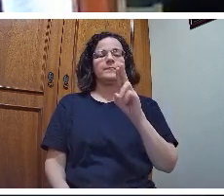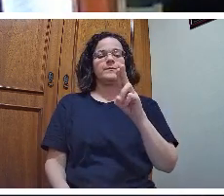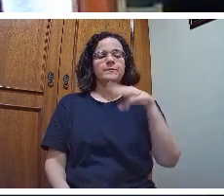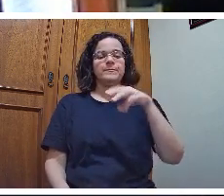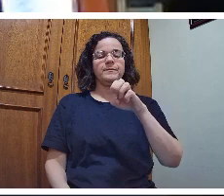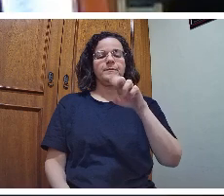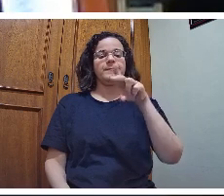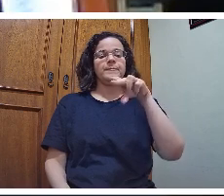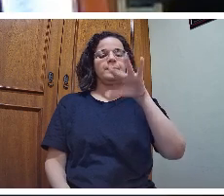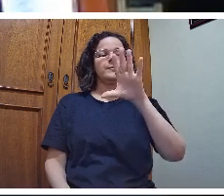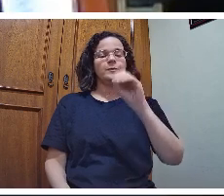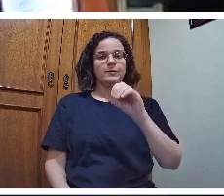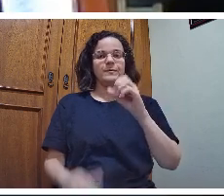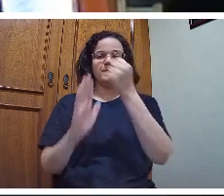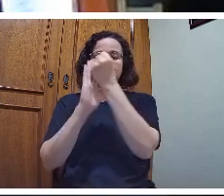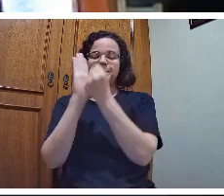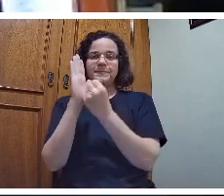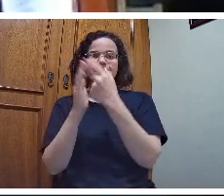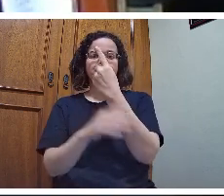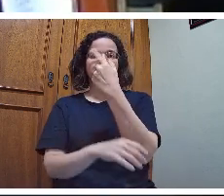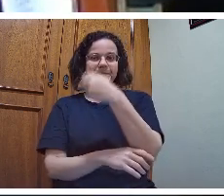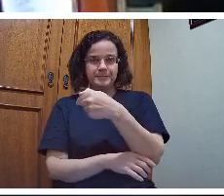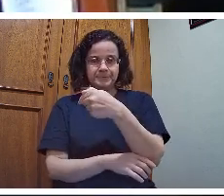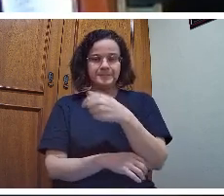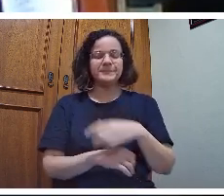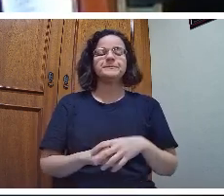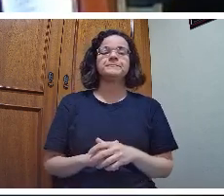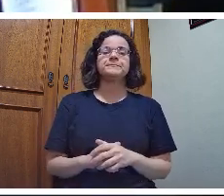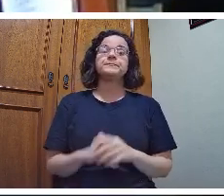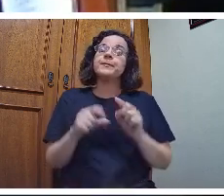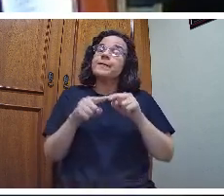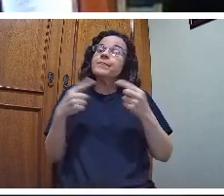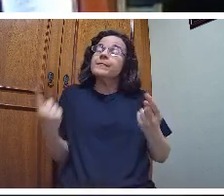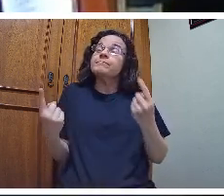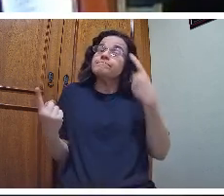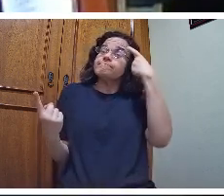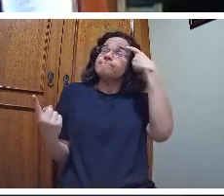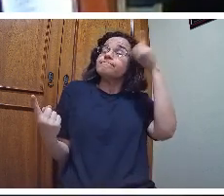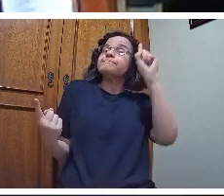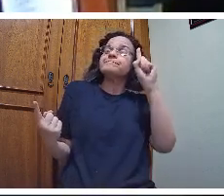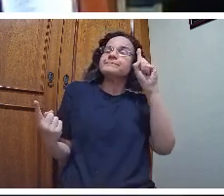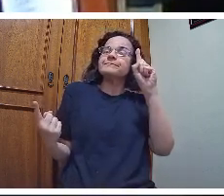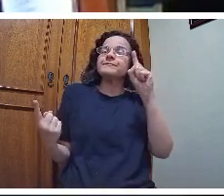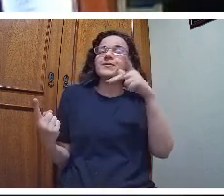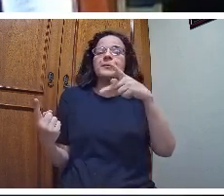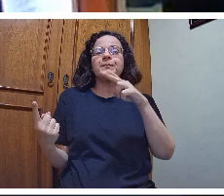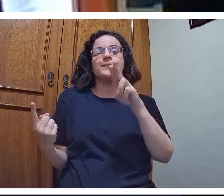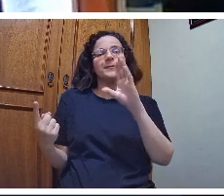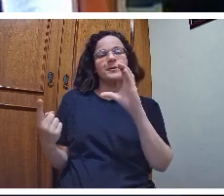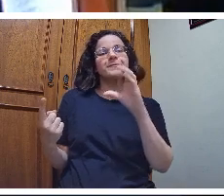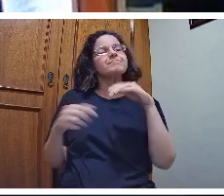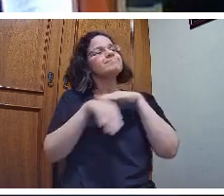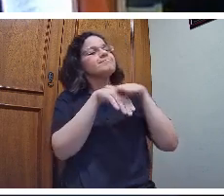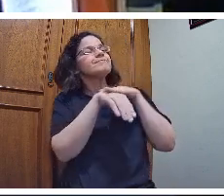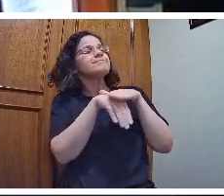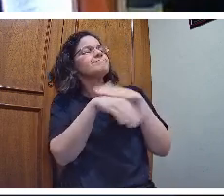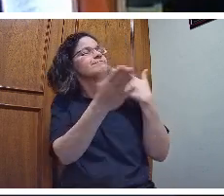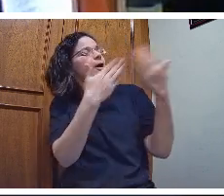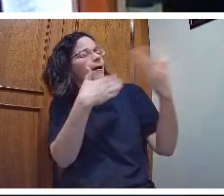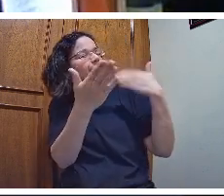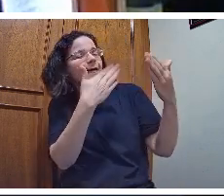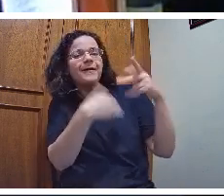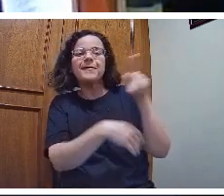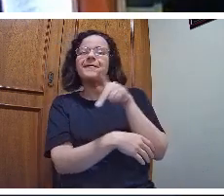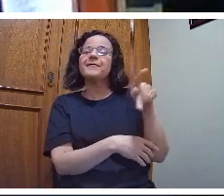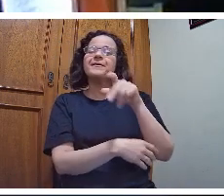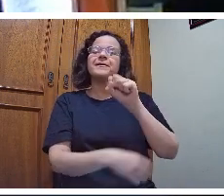didática moderna, no século XVII. Mas, um dia, na PUC, tomando um cafezinho com o professor Saviani,